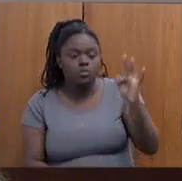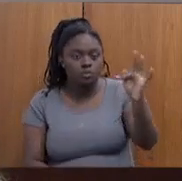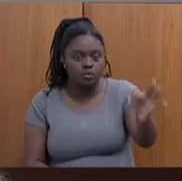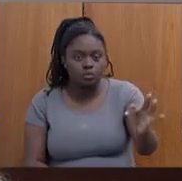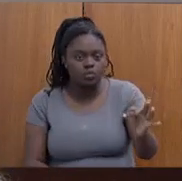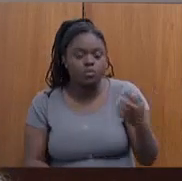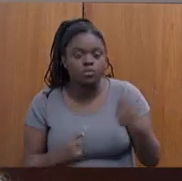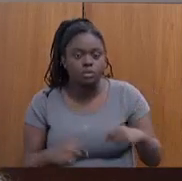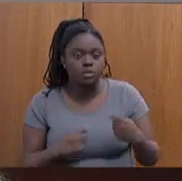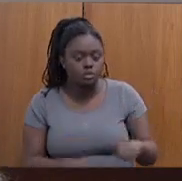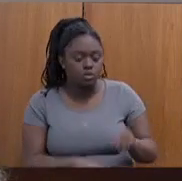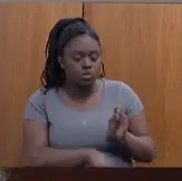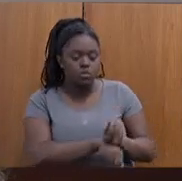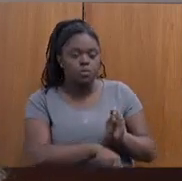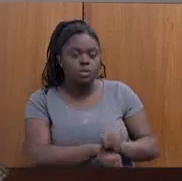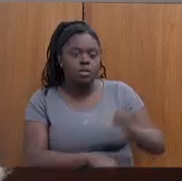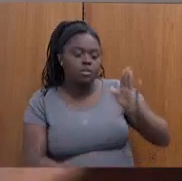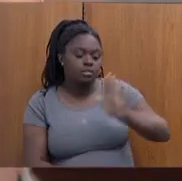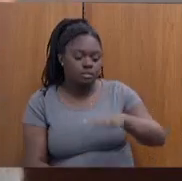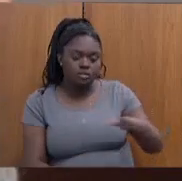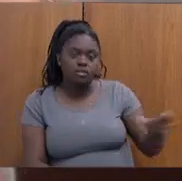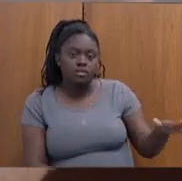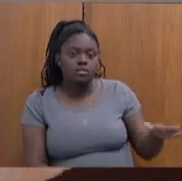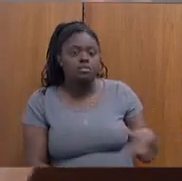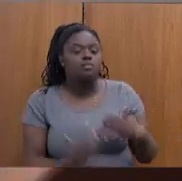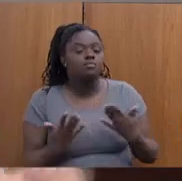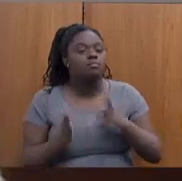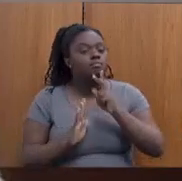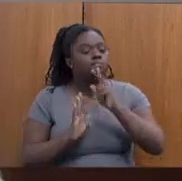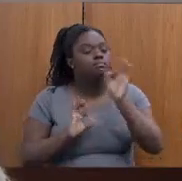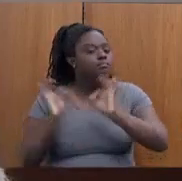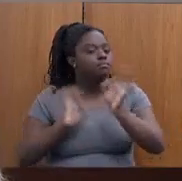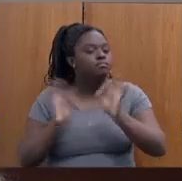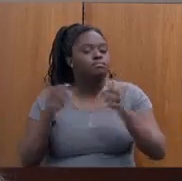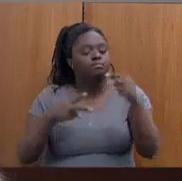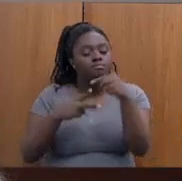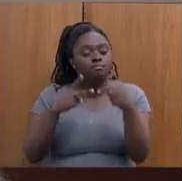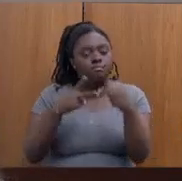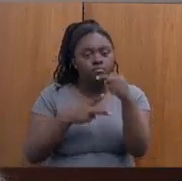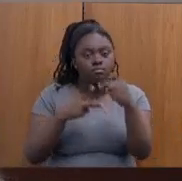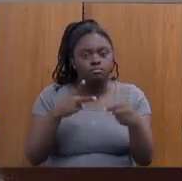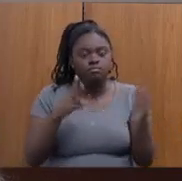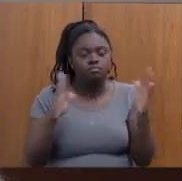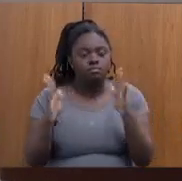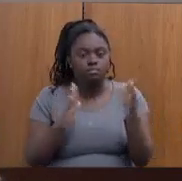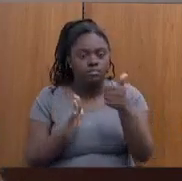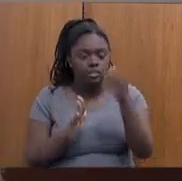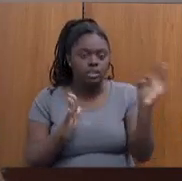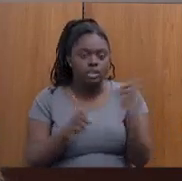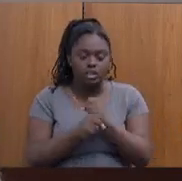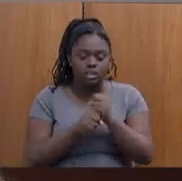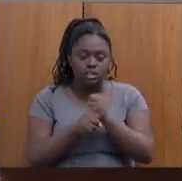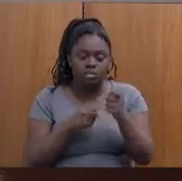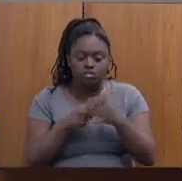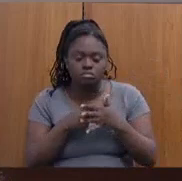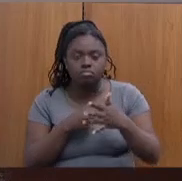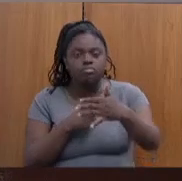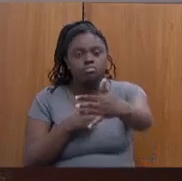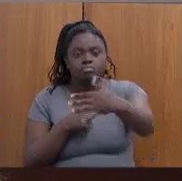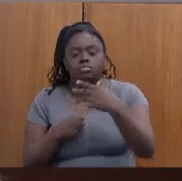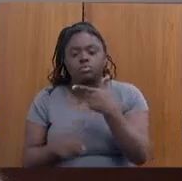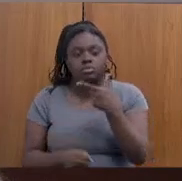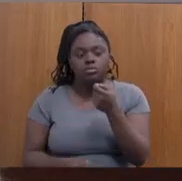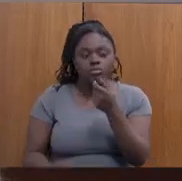investir na primeira infância. Então, esse plano tem esses dois pilares. é um plano de dez anos, de